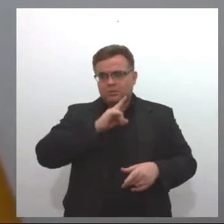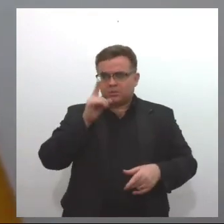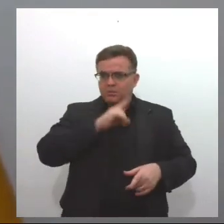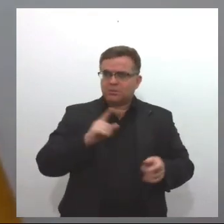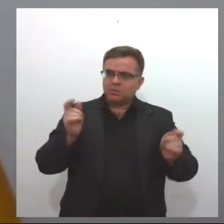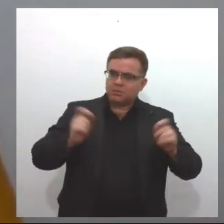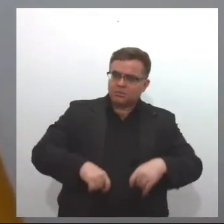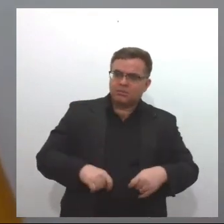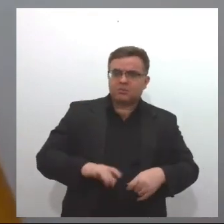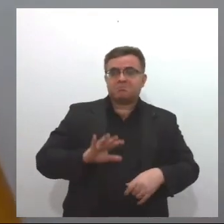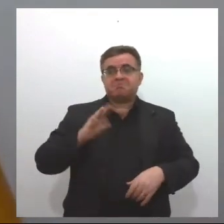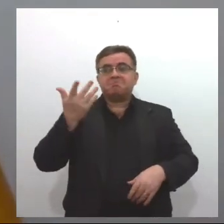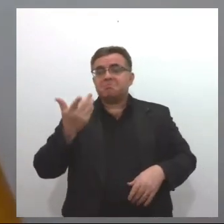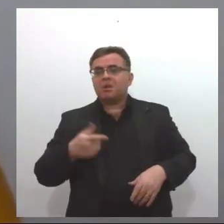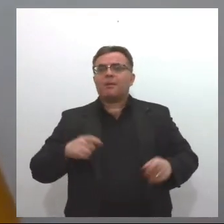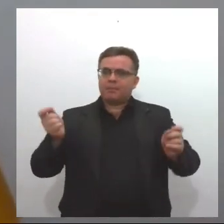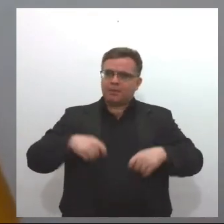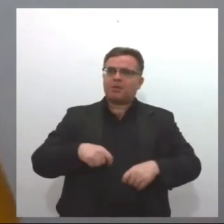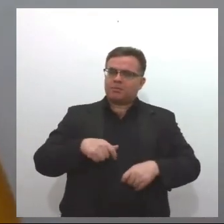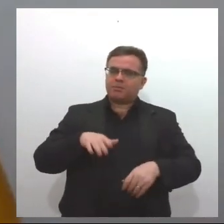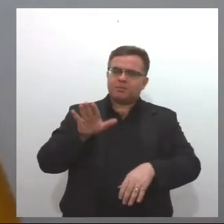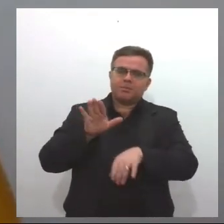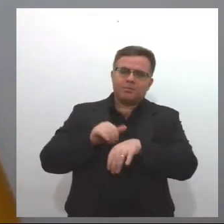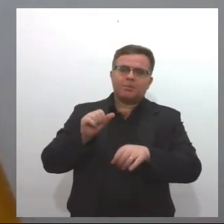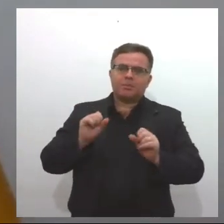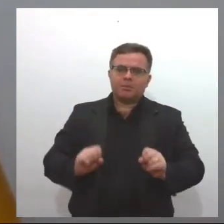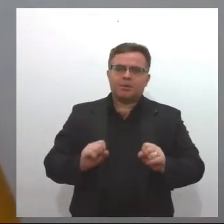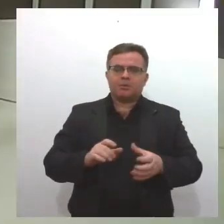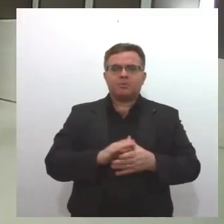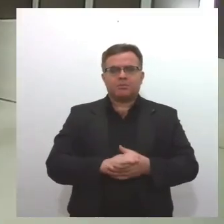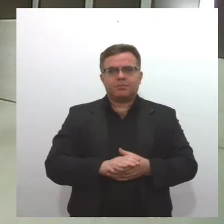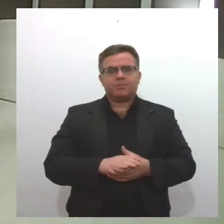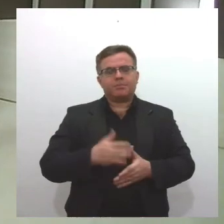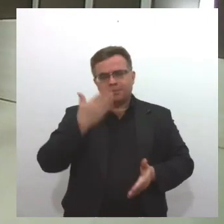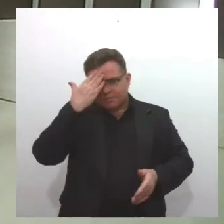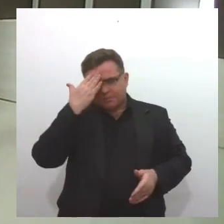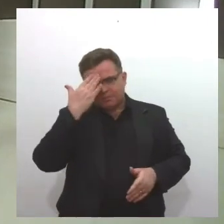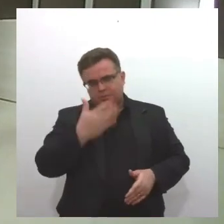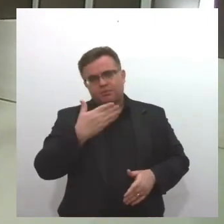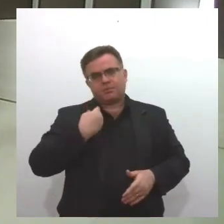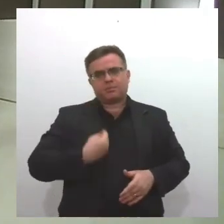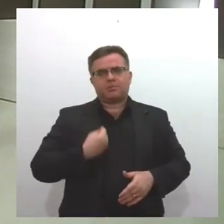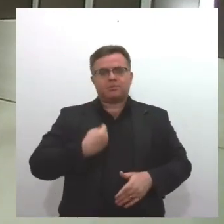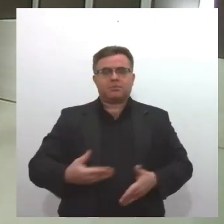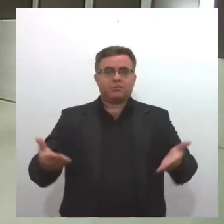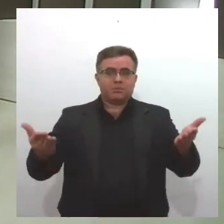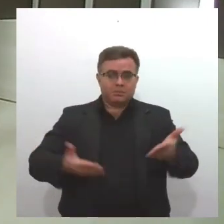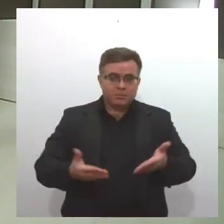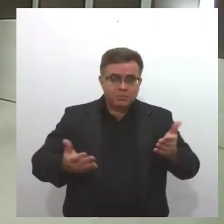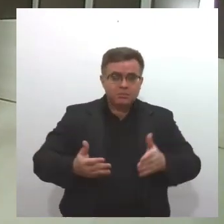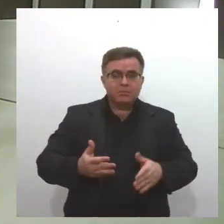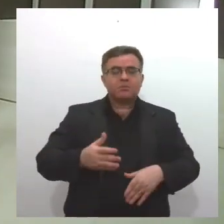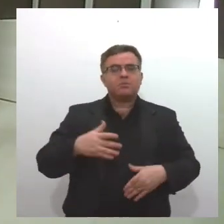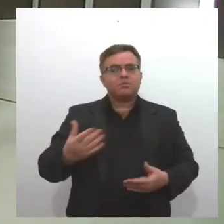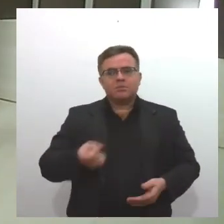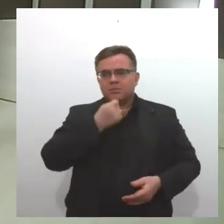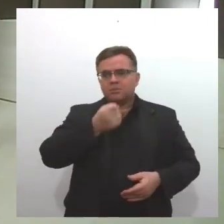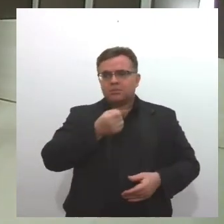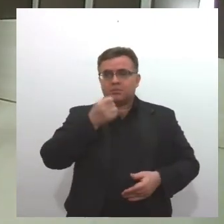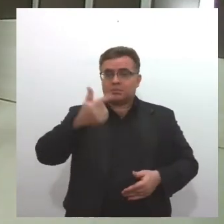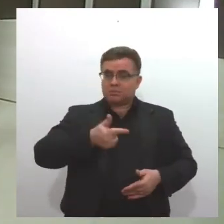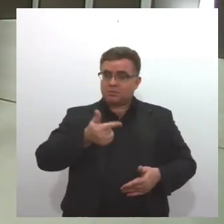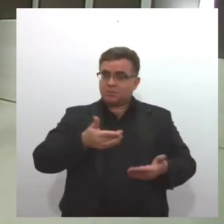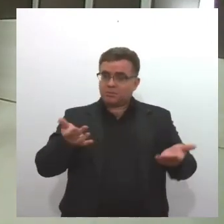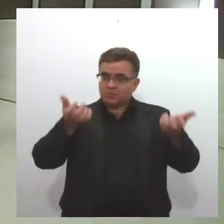situação, mediante uma programação prévia. Jaclera, muito obrigada pela sua participação no Jornal da Lese, né, por esses esclarecimentos da sociedade.